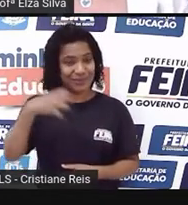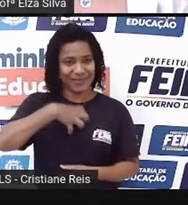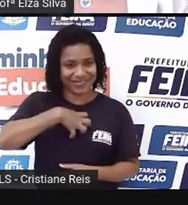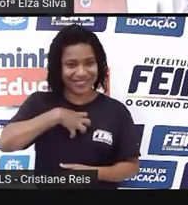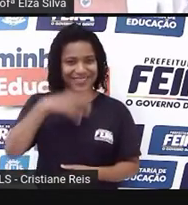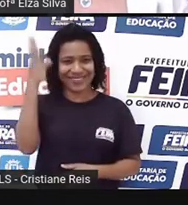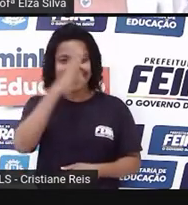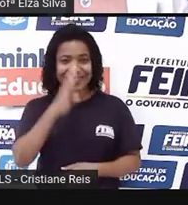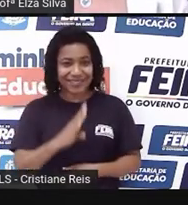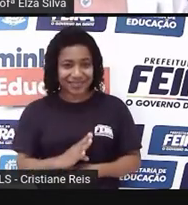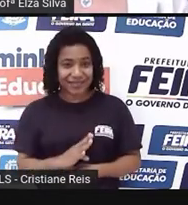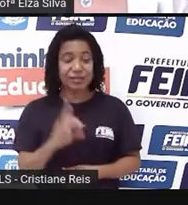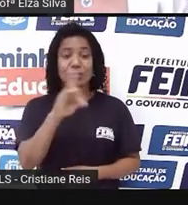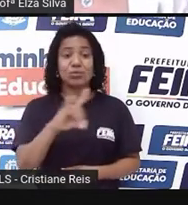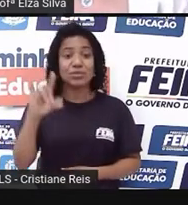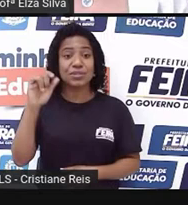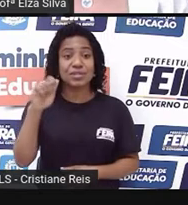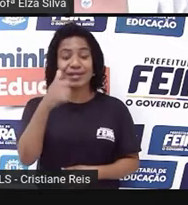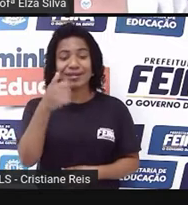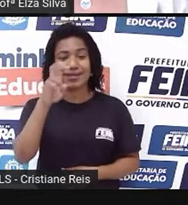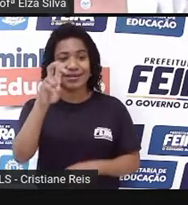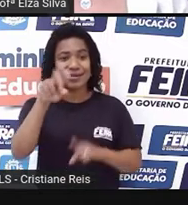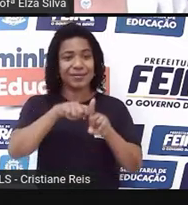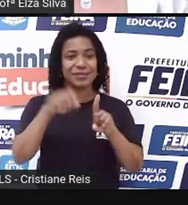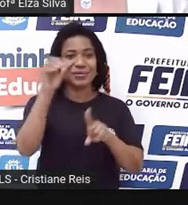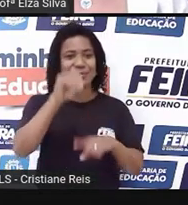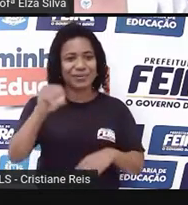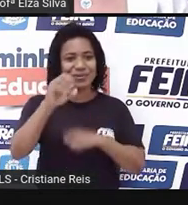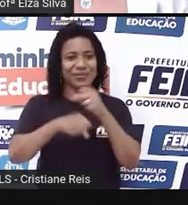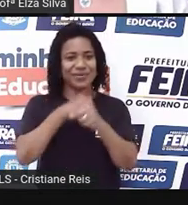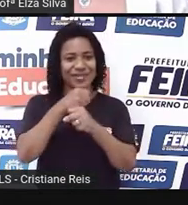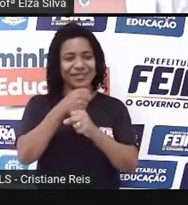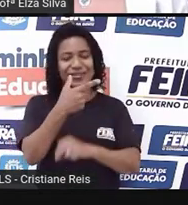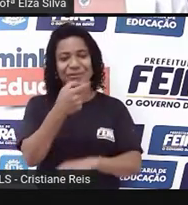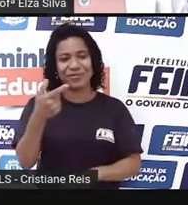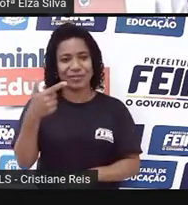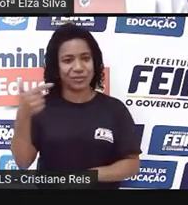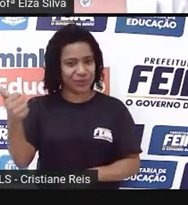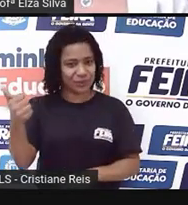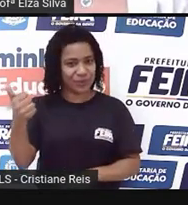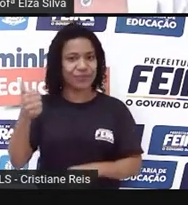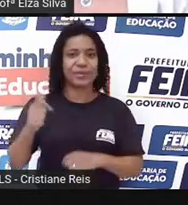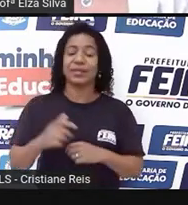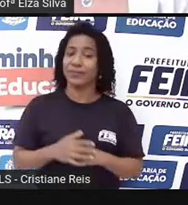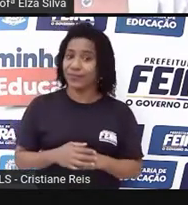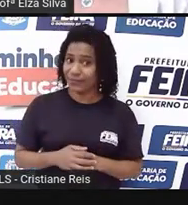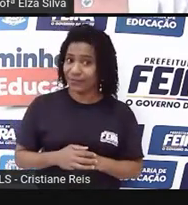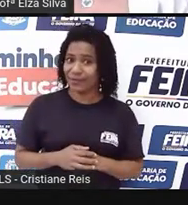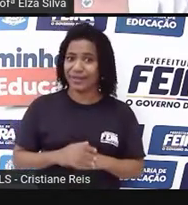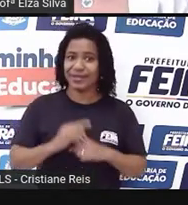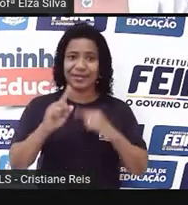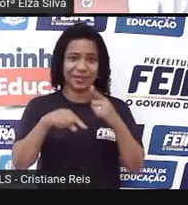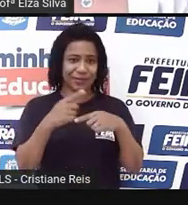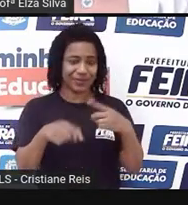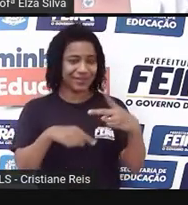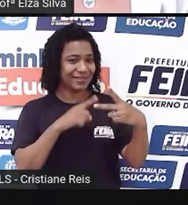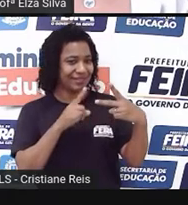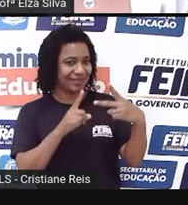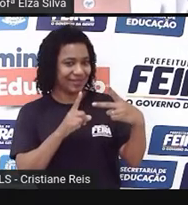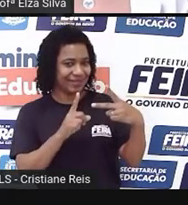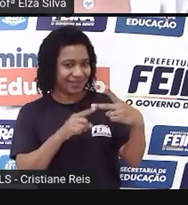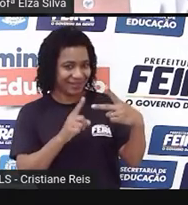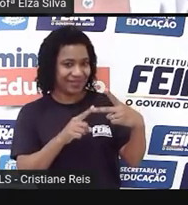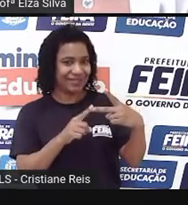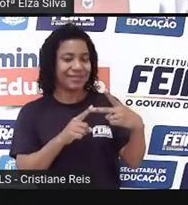carta foi escrita, 15 de outubro de 2021. Logo depois, greeting, que é a